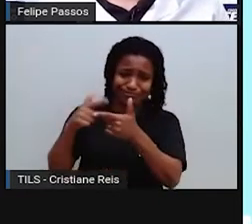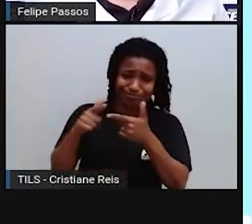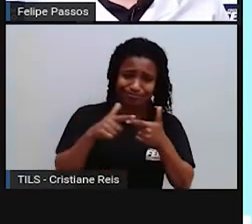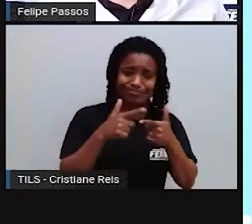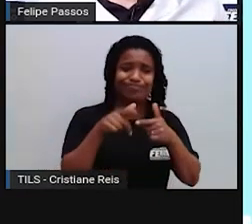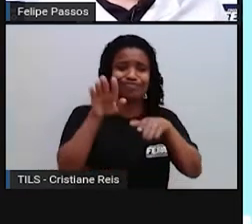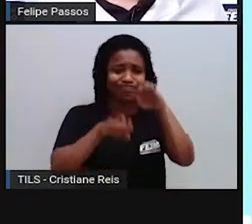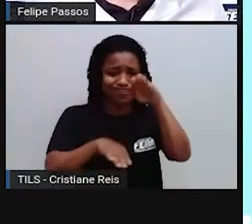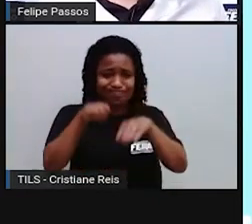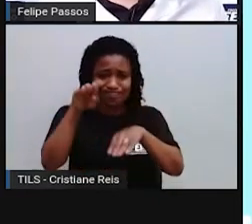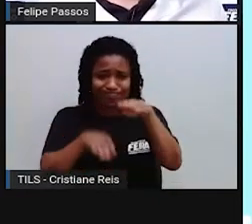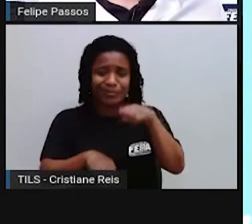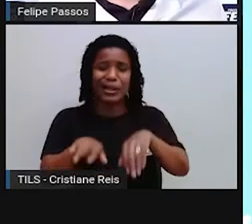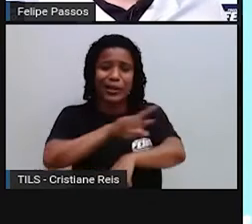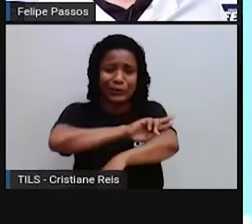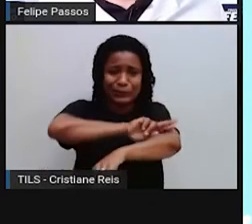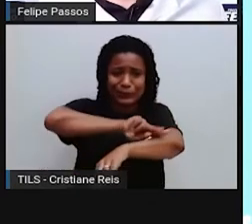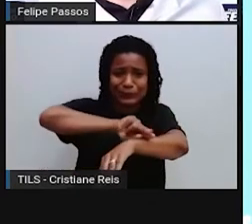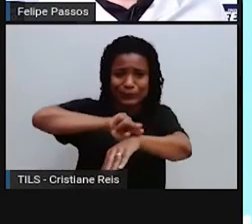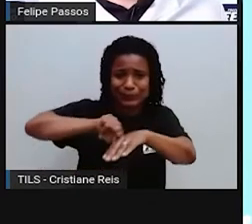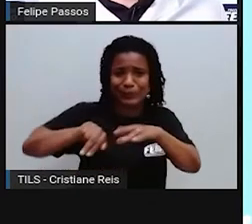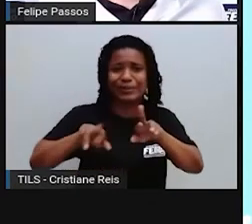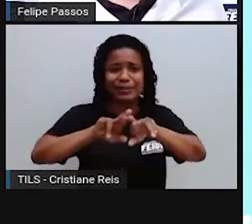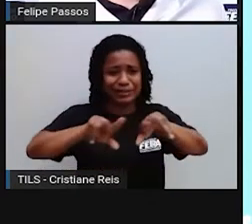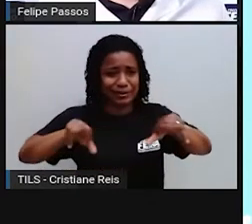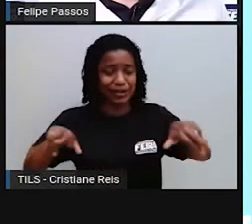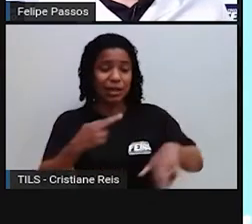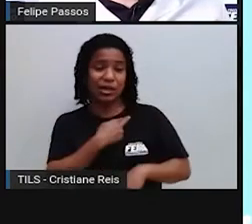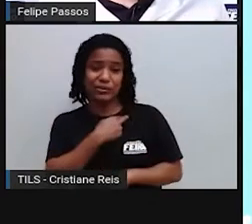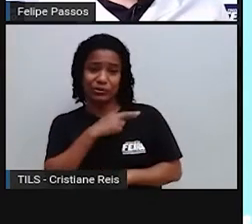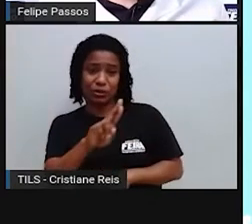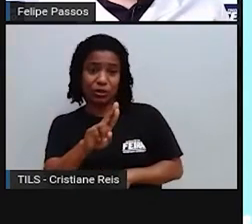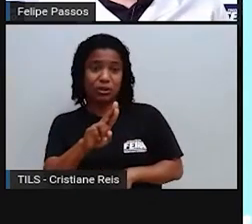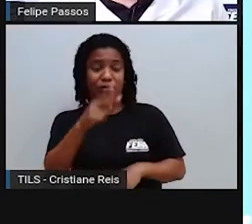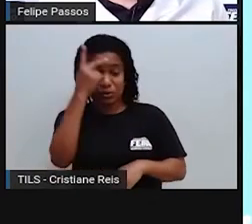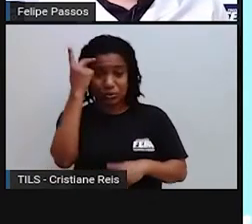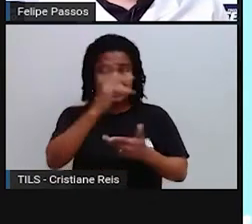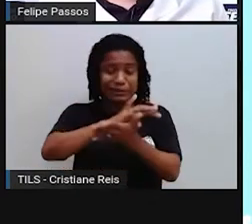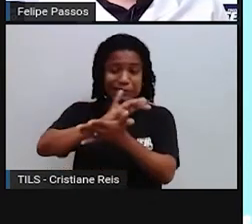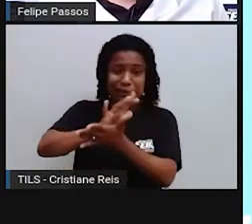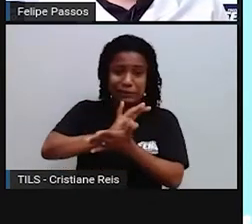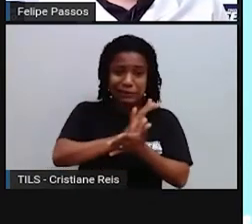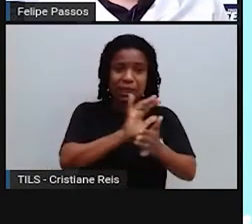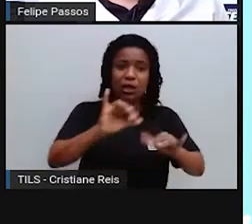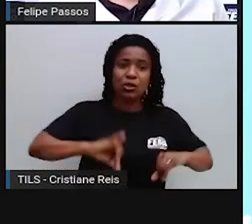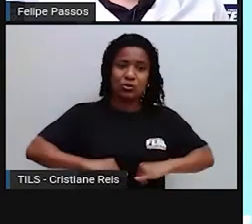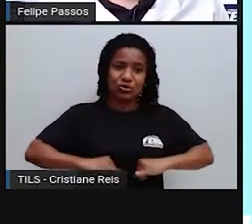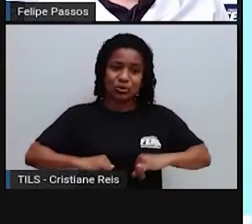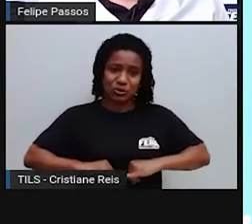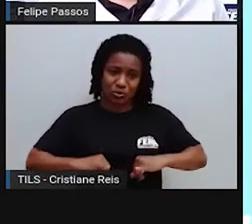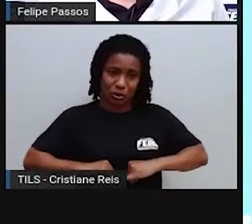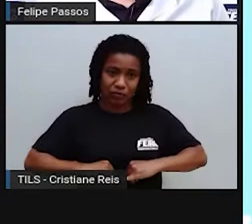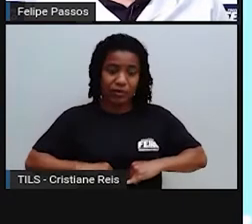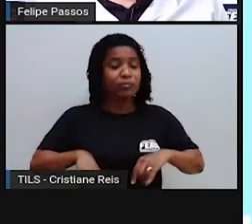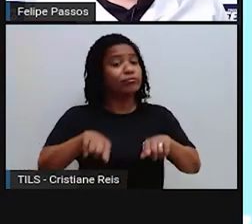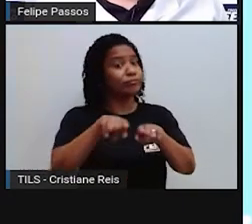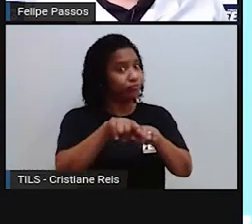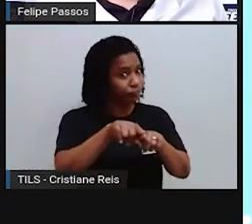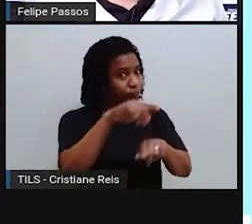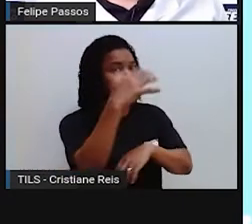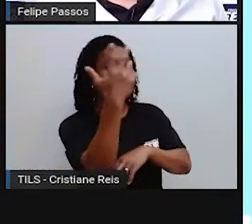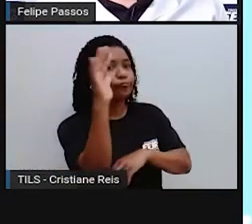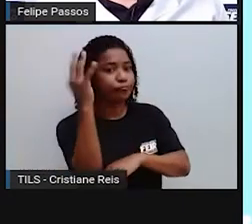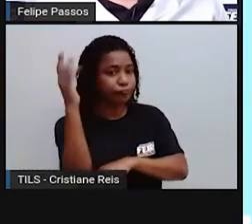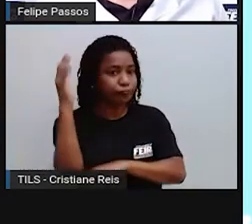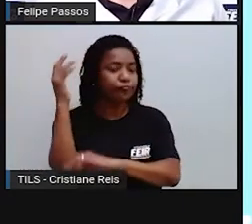étnica, enfim, religiosa. E também, tudo isso a gente depende da natureza. A gente tem que olhar para o